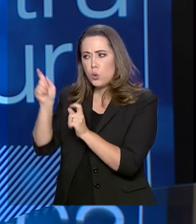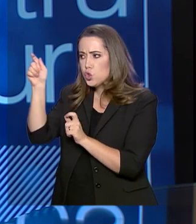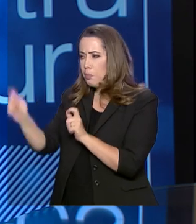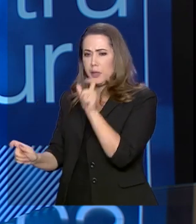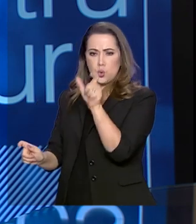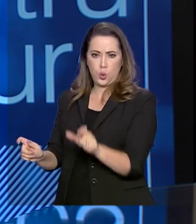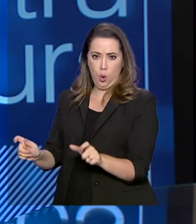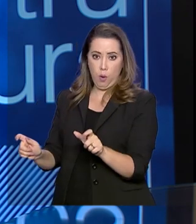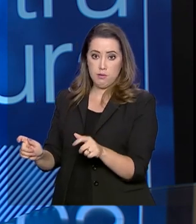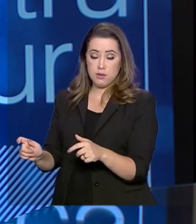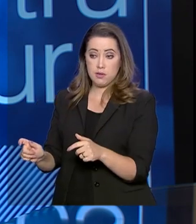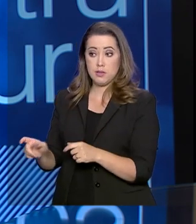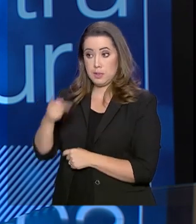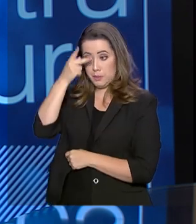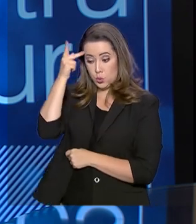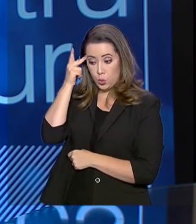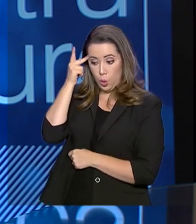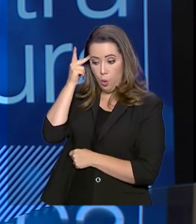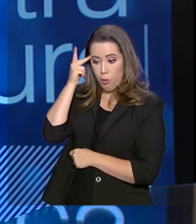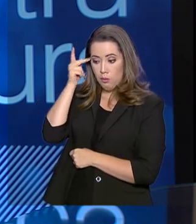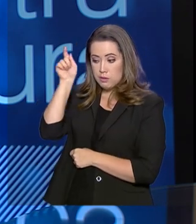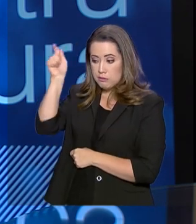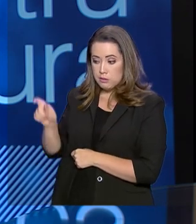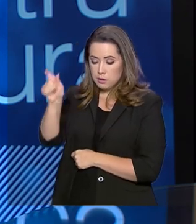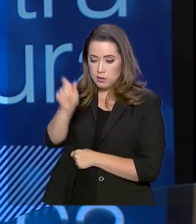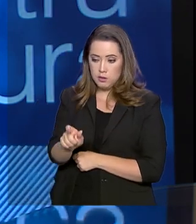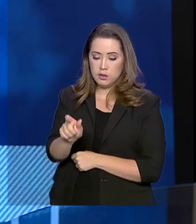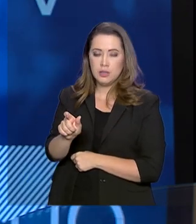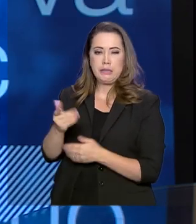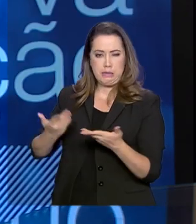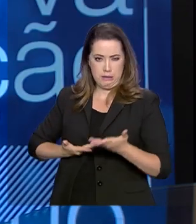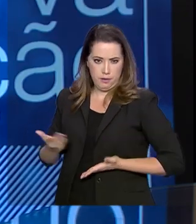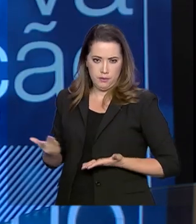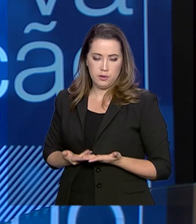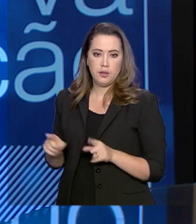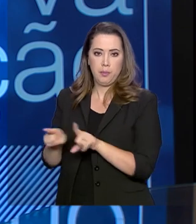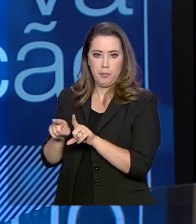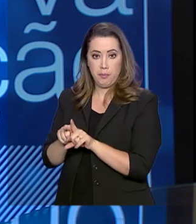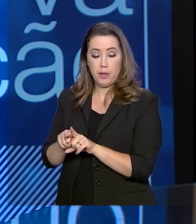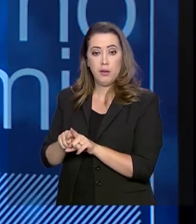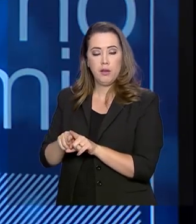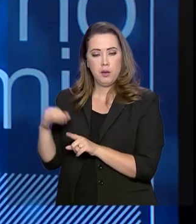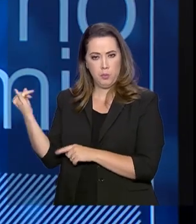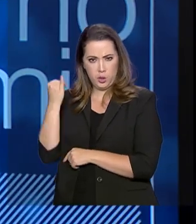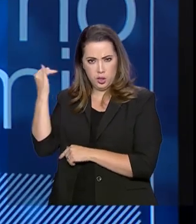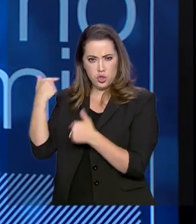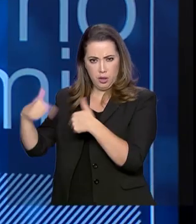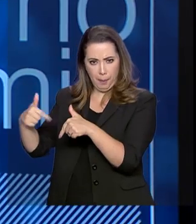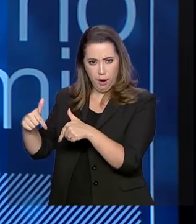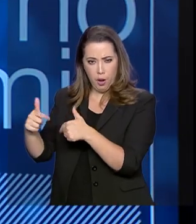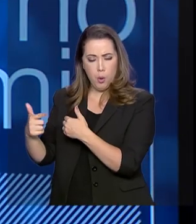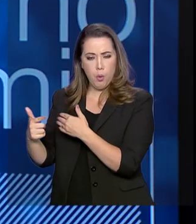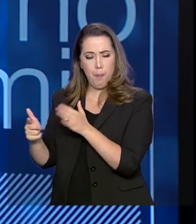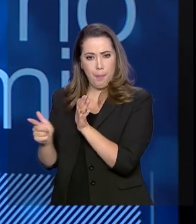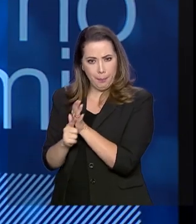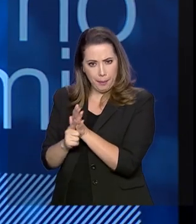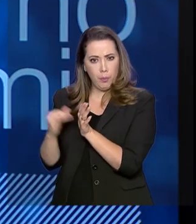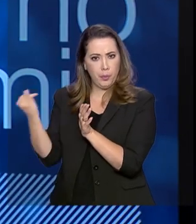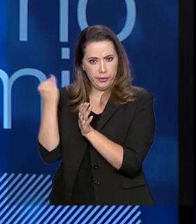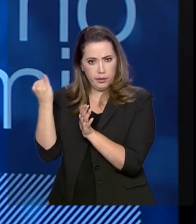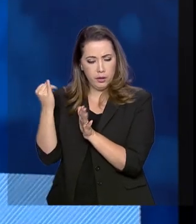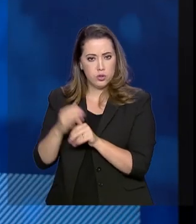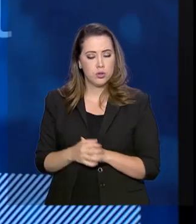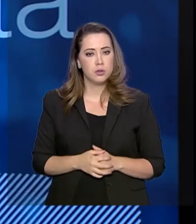os servidores também vão ter um papel central aí no transforma.gov? Sim, sem dúvida. A gente está trabalhando com a